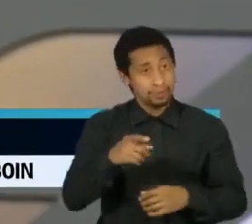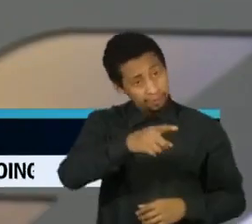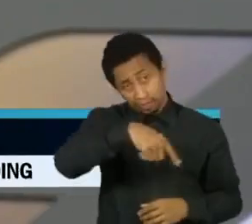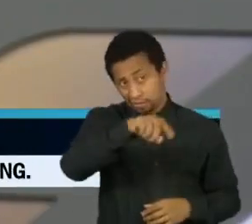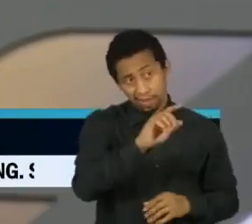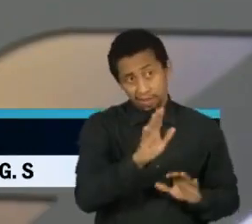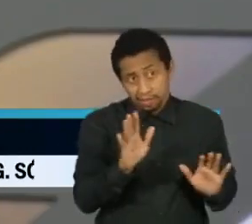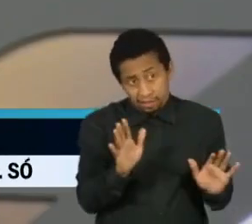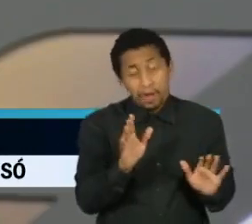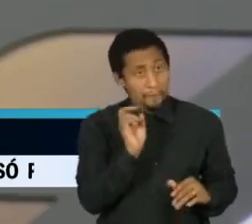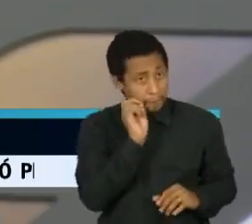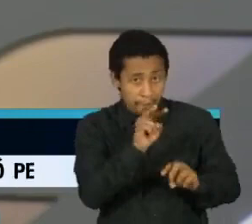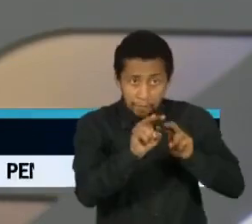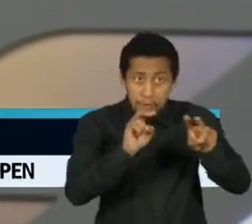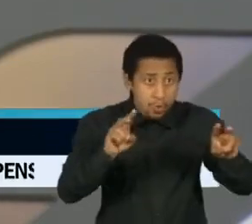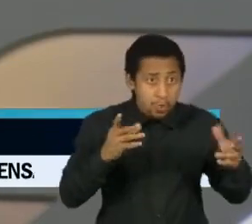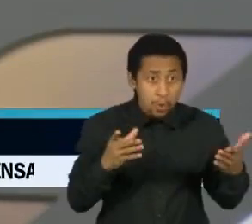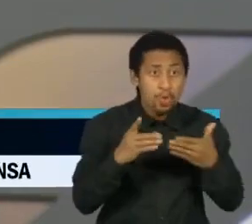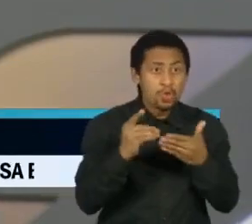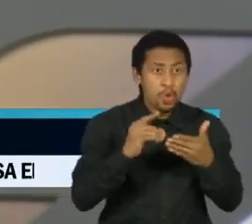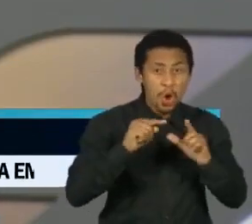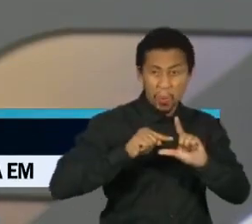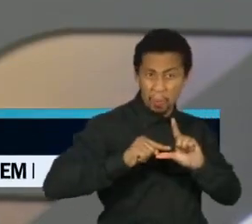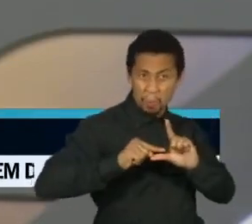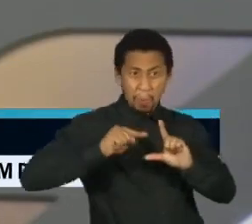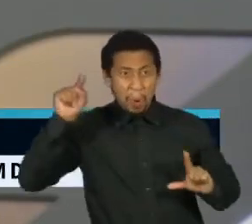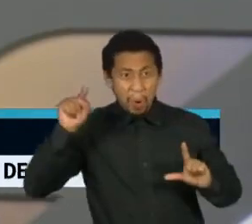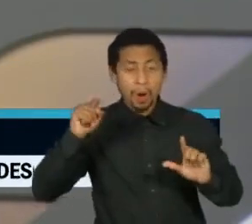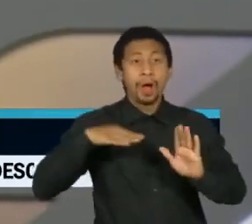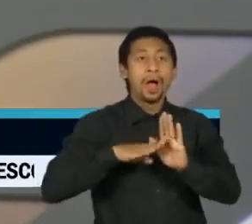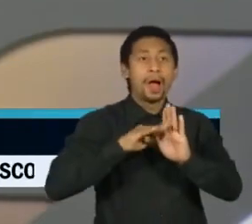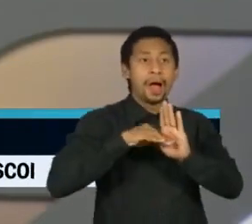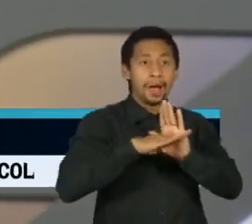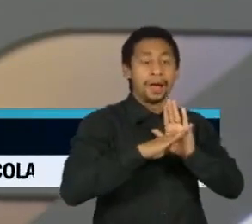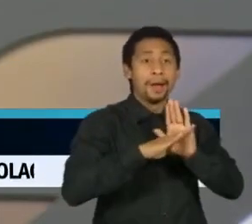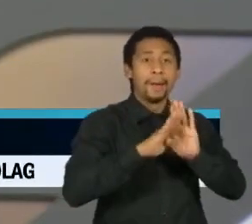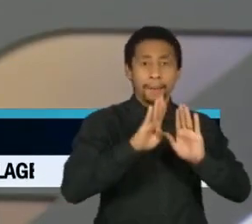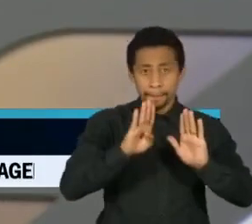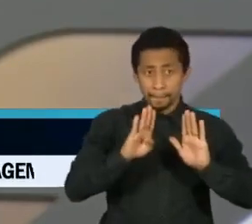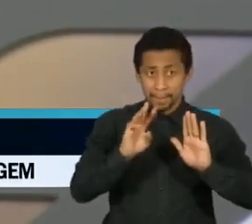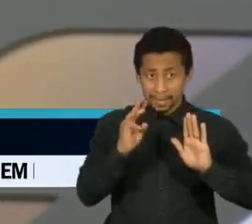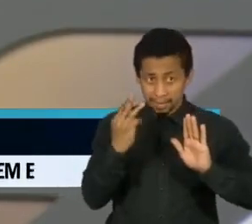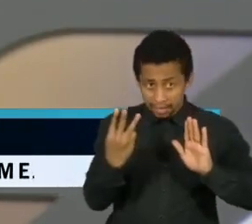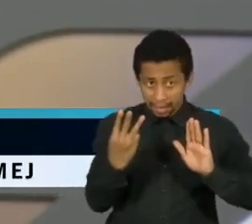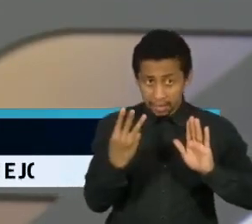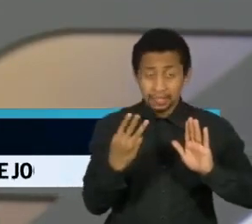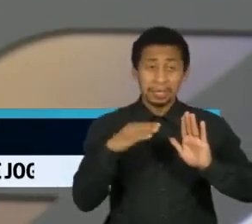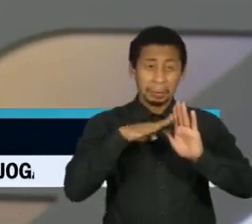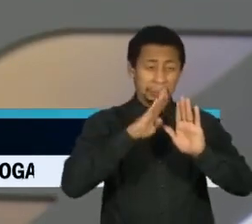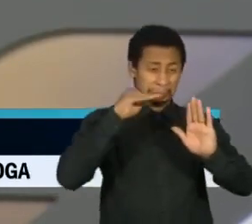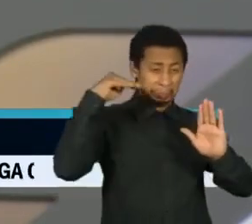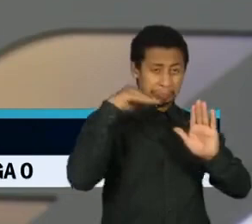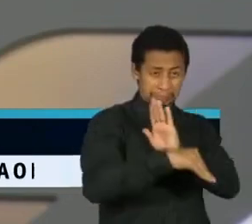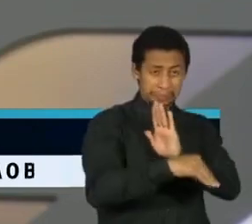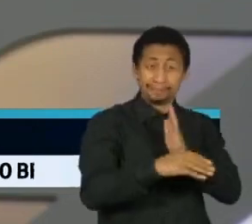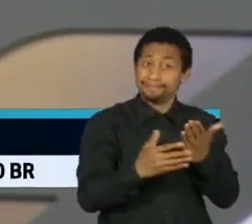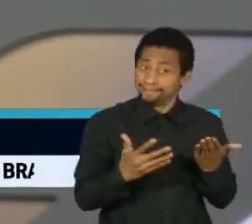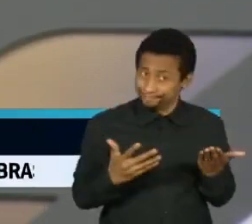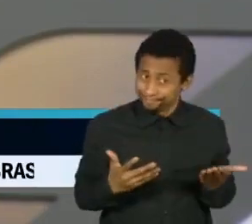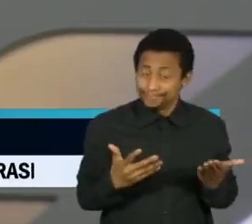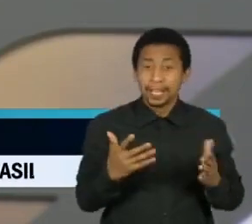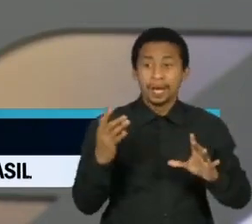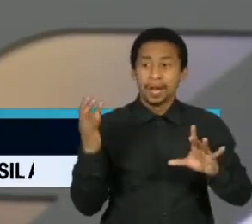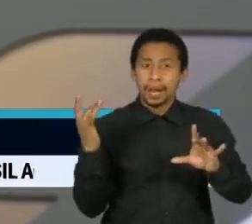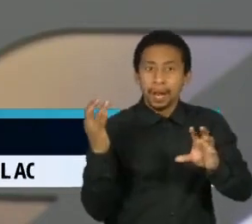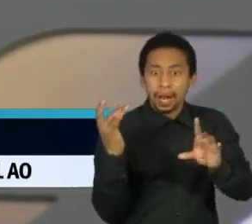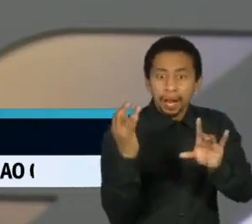colocou, Karen, a gente está vendo os números do mercado. A Bolsa, hoje até, e saiu aí uma recuperação, mas quando a gente olha o acumulado,